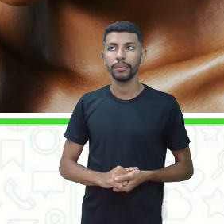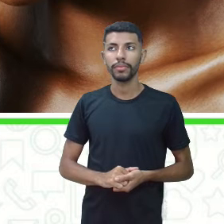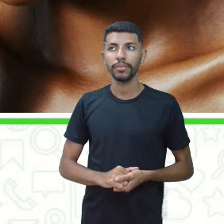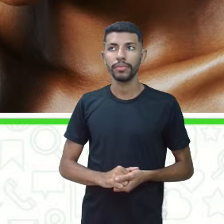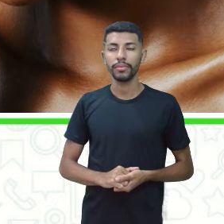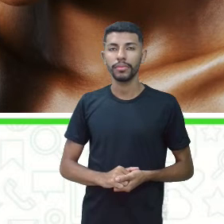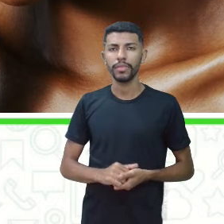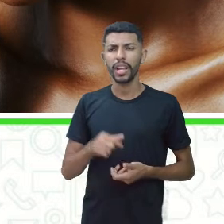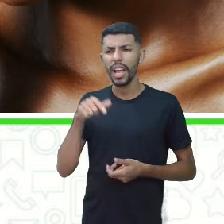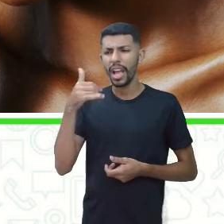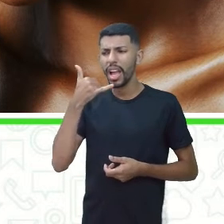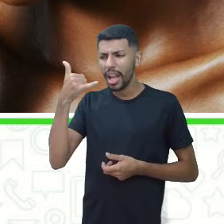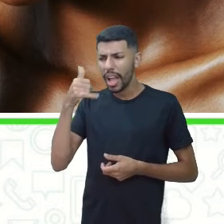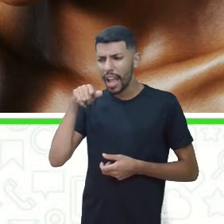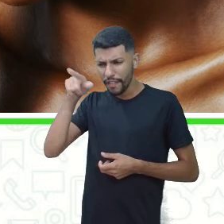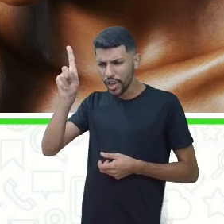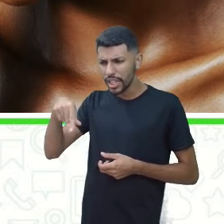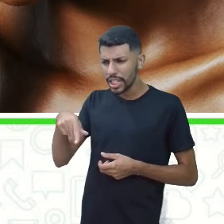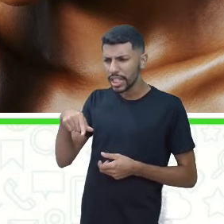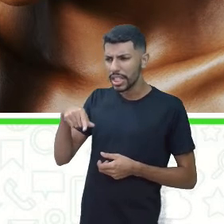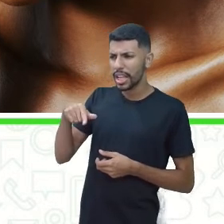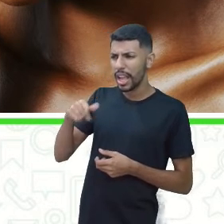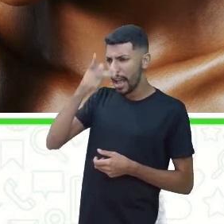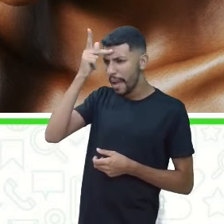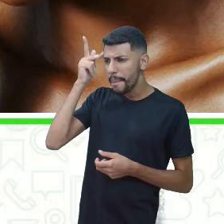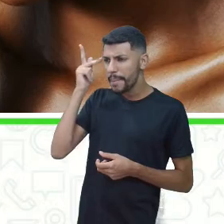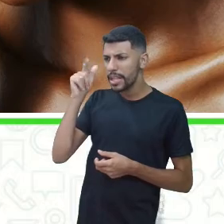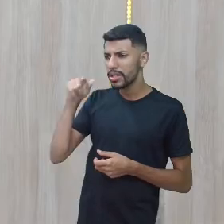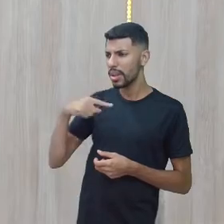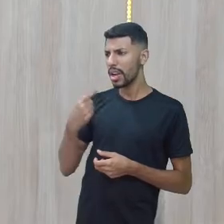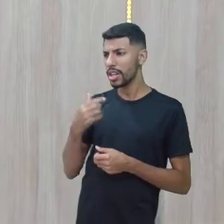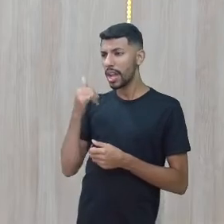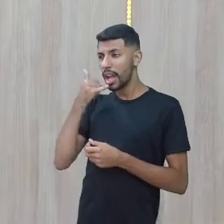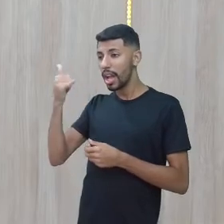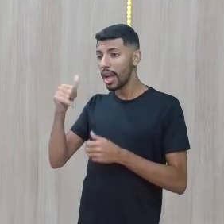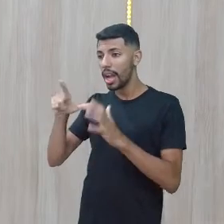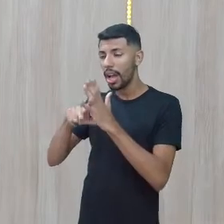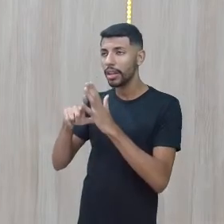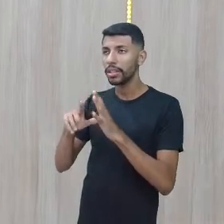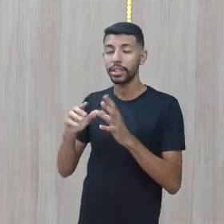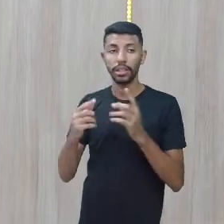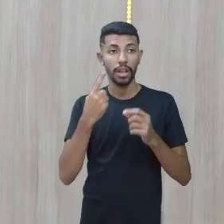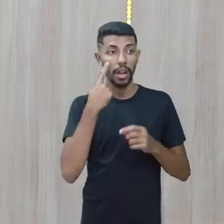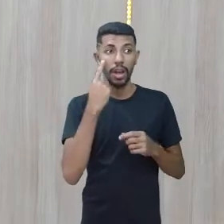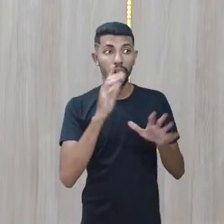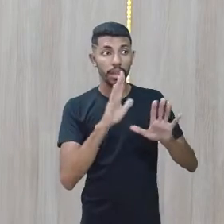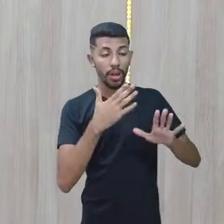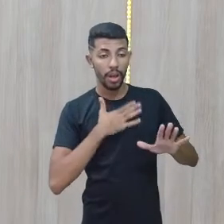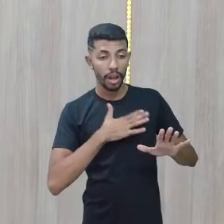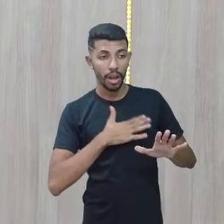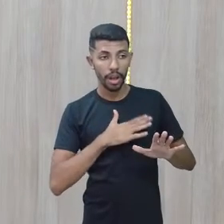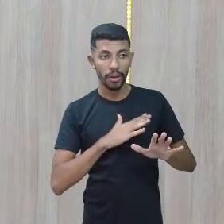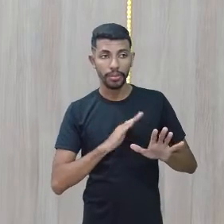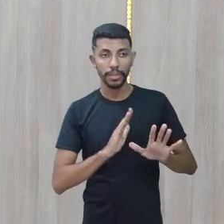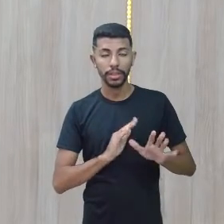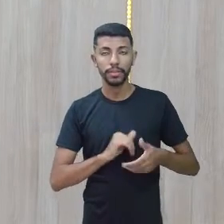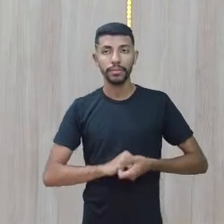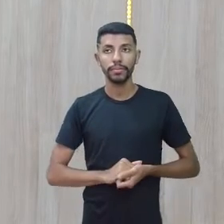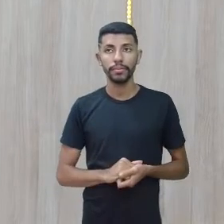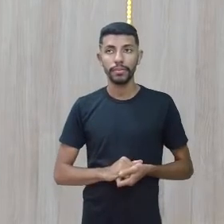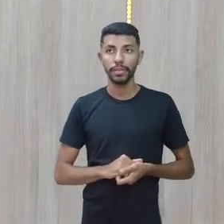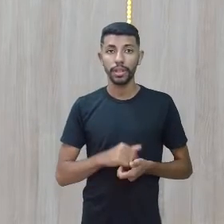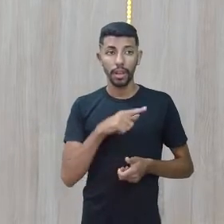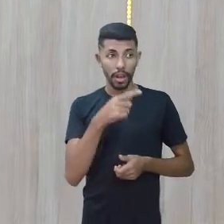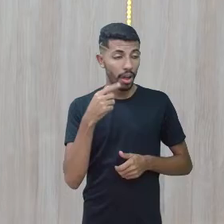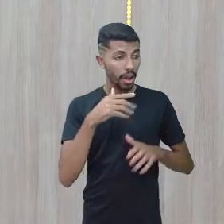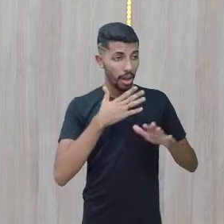é tal pessoa, aqui nós estamos ligando de tal loja, não sei nem onde. Eps, calma. Listen, I'm not married. Escuta,